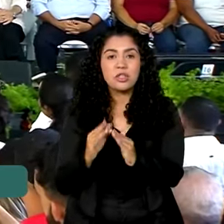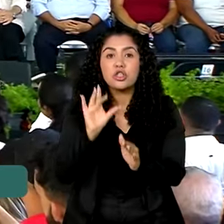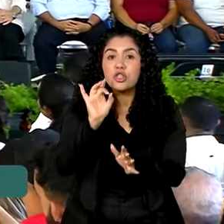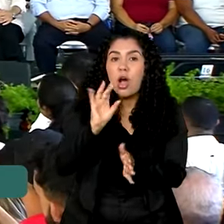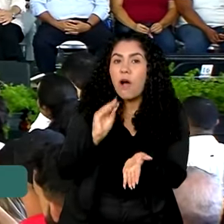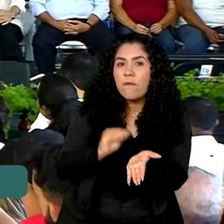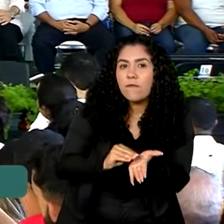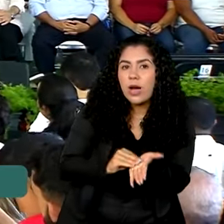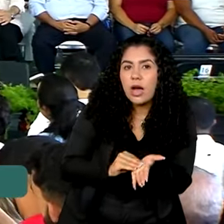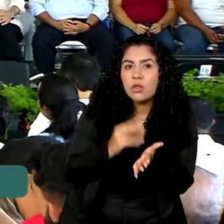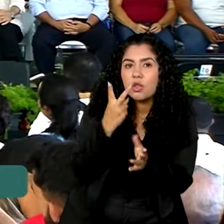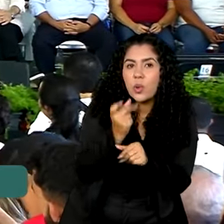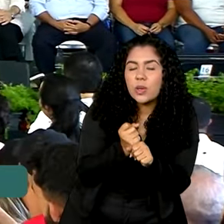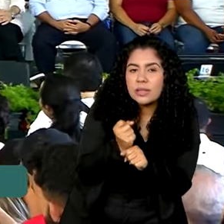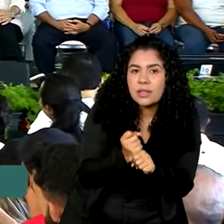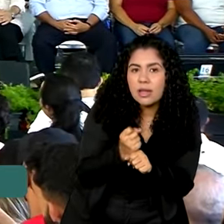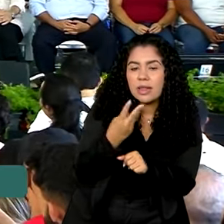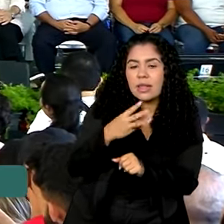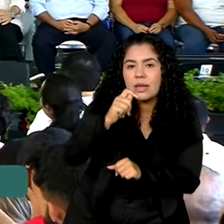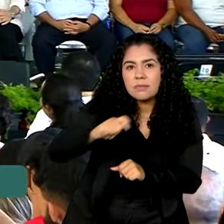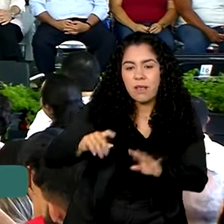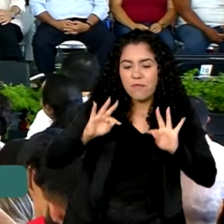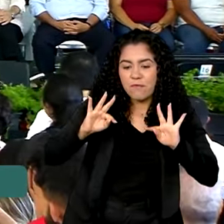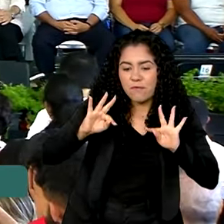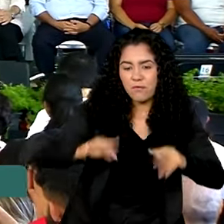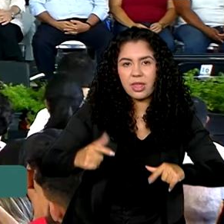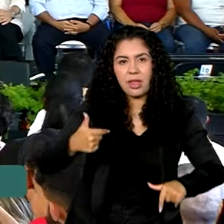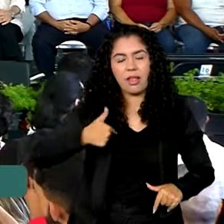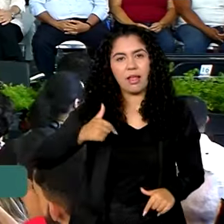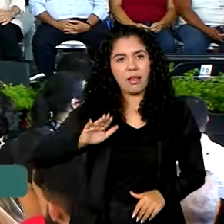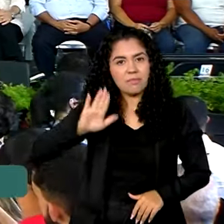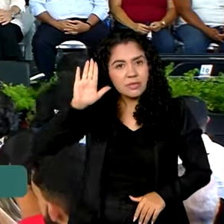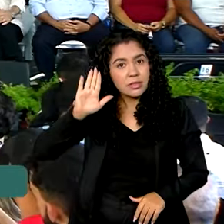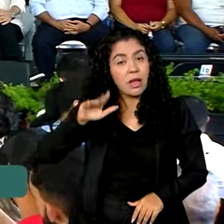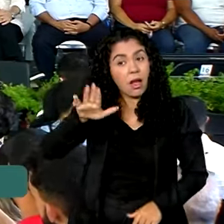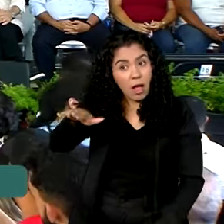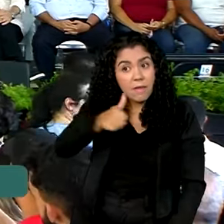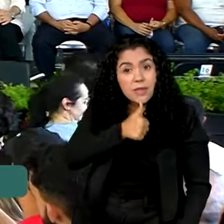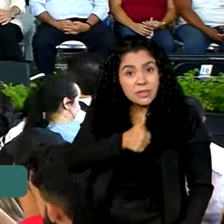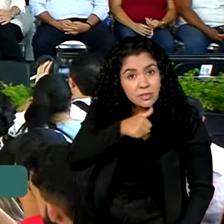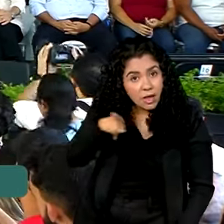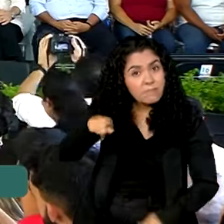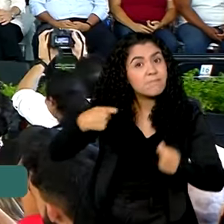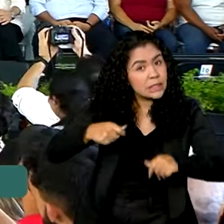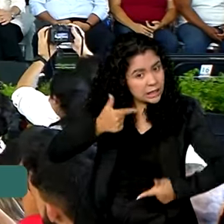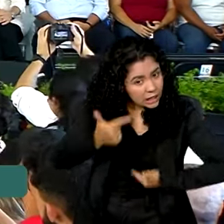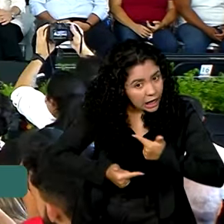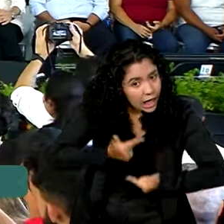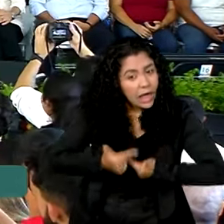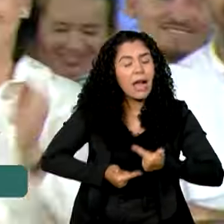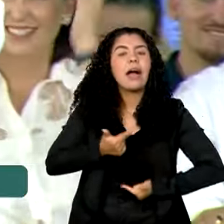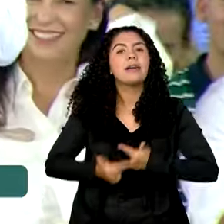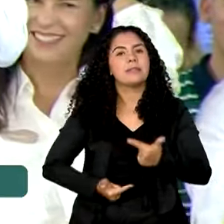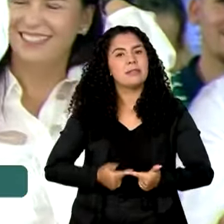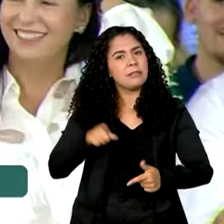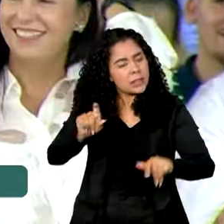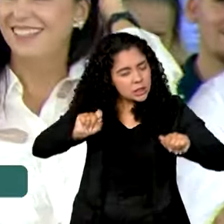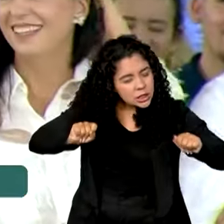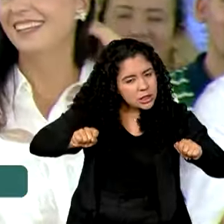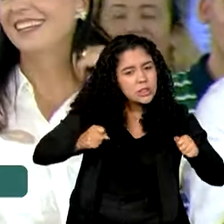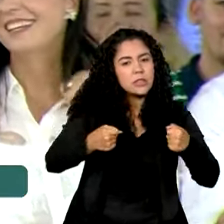anos e três meses para terminar o meu mandato, Jardim. Você trata de trabalhar, você trata de